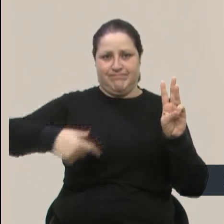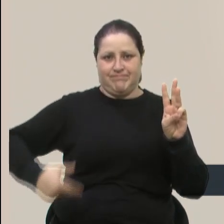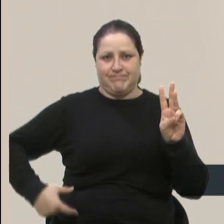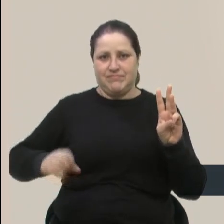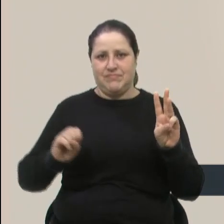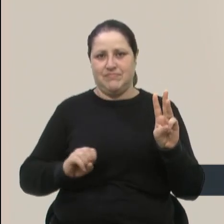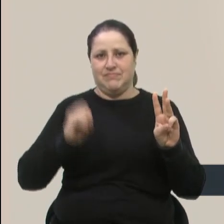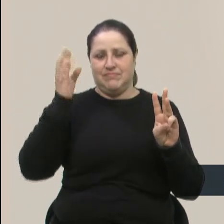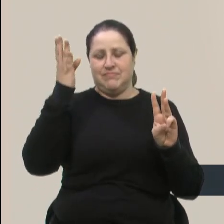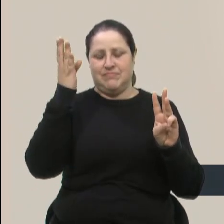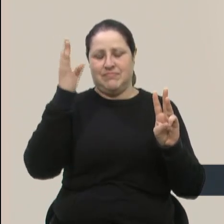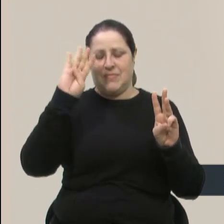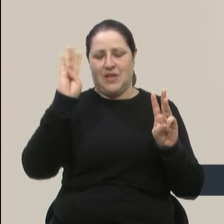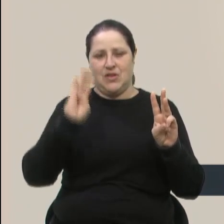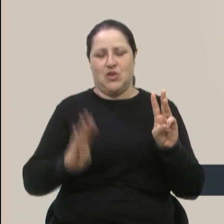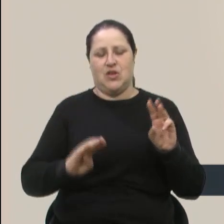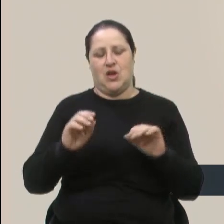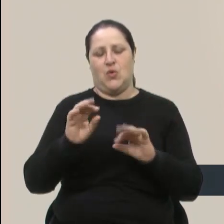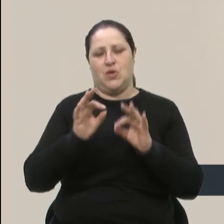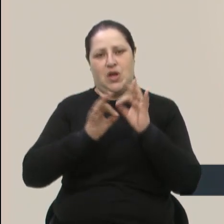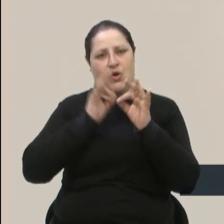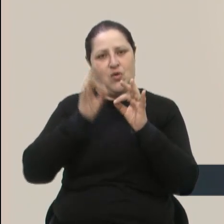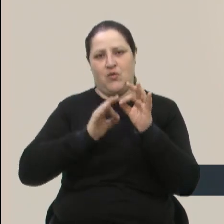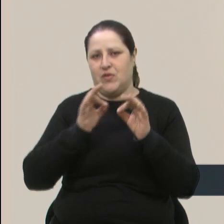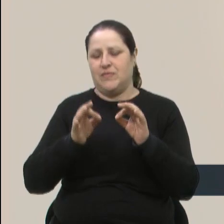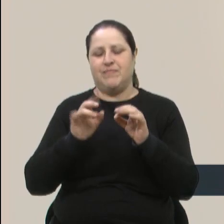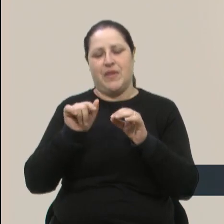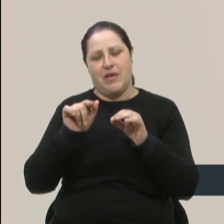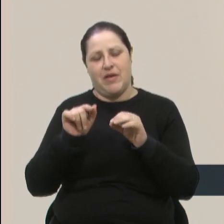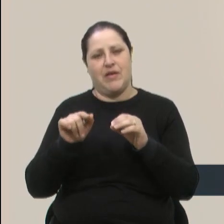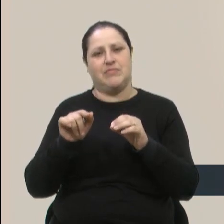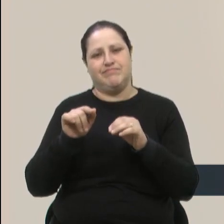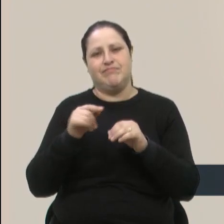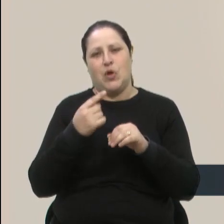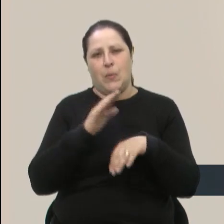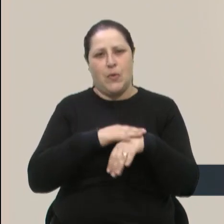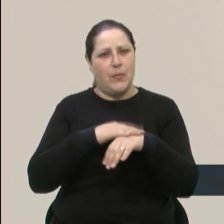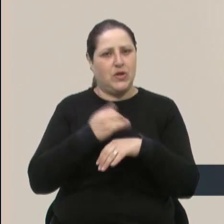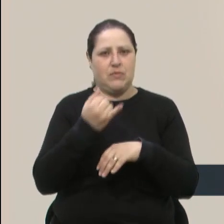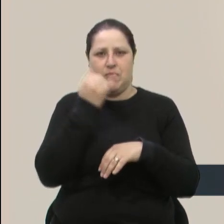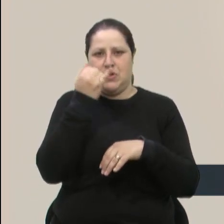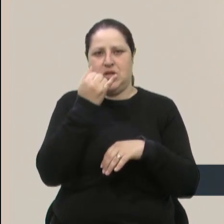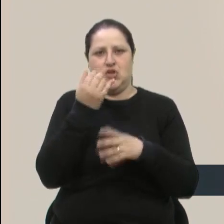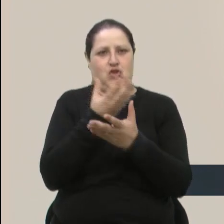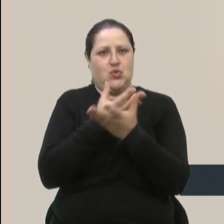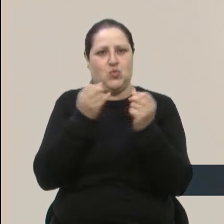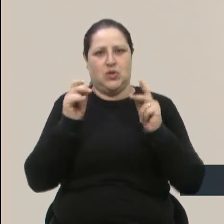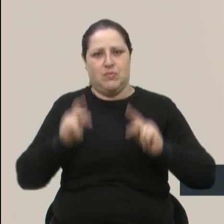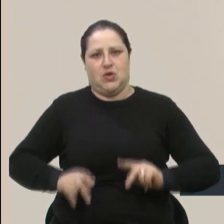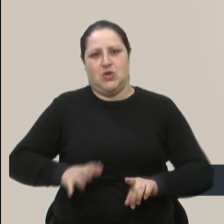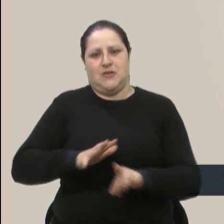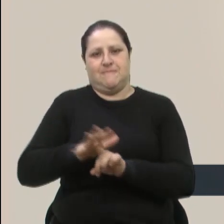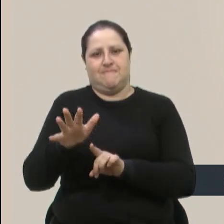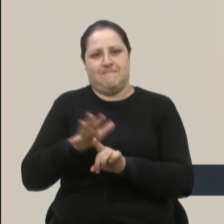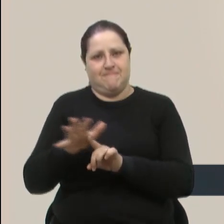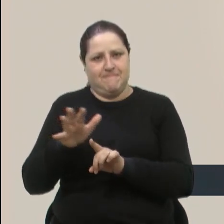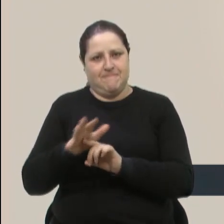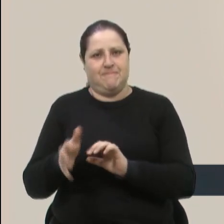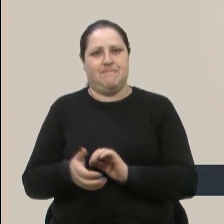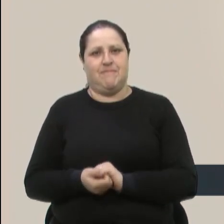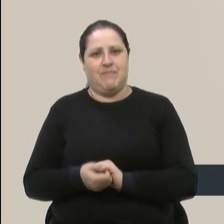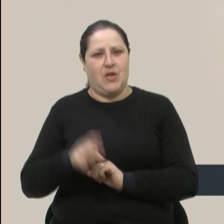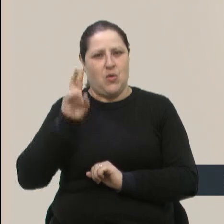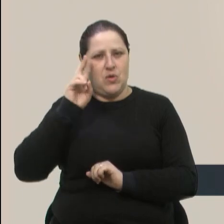momentos da festa que mobiliza muita gente, eu me recordo que em 2010, no meu ano, nós estávamos em